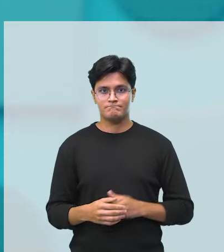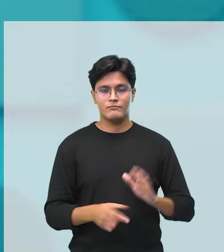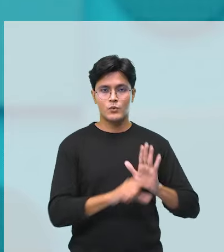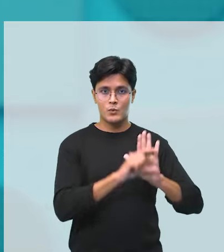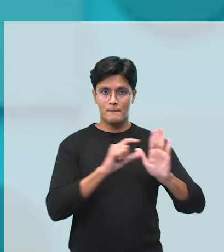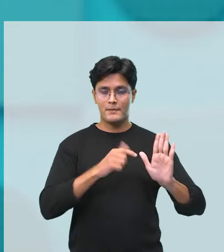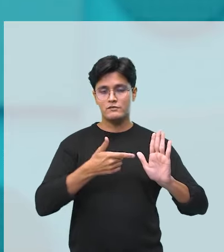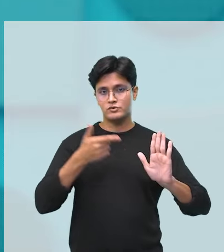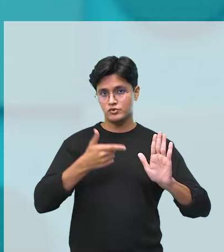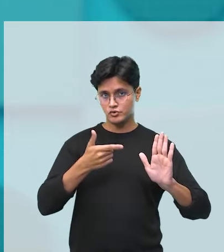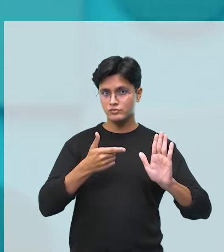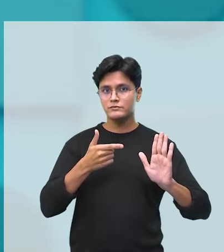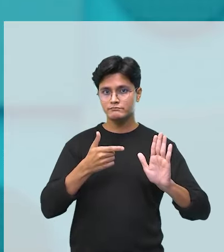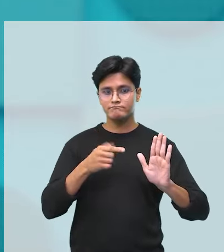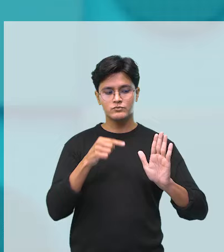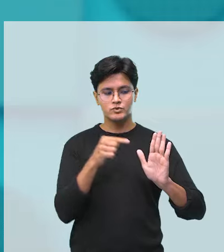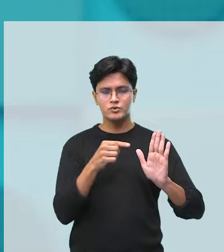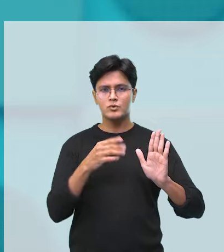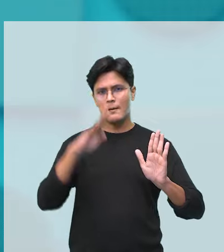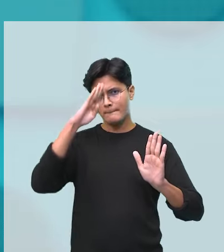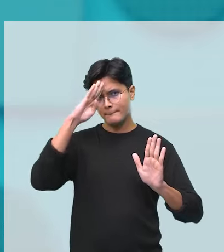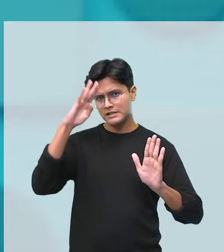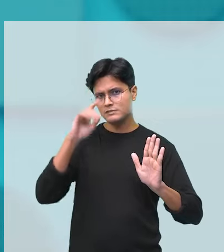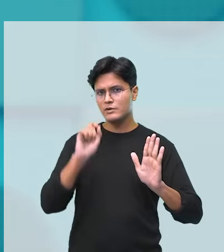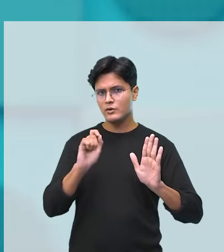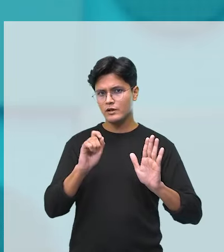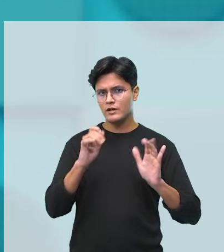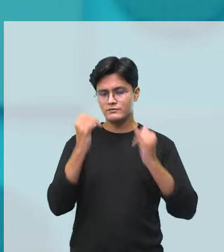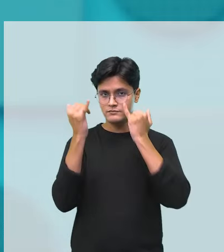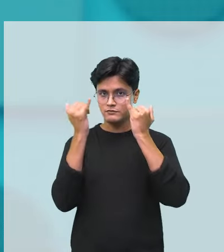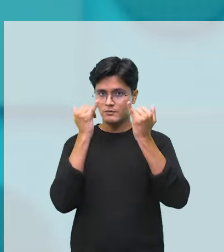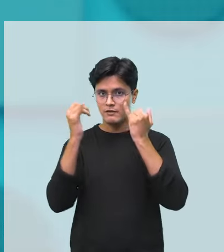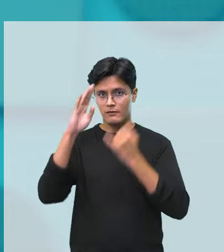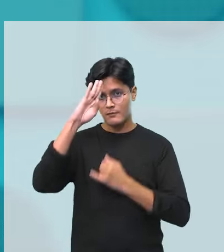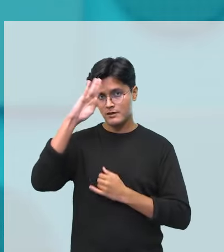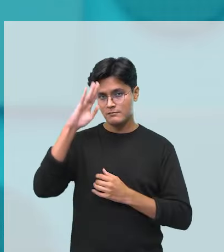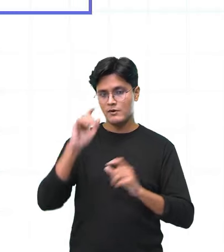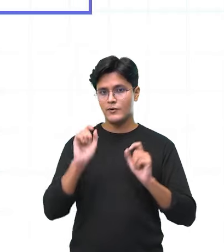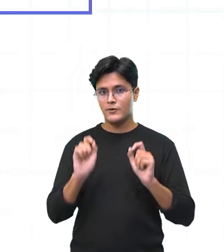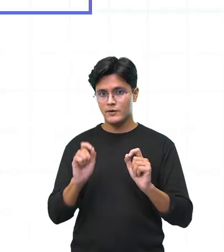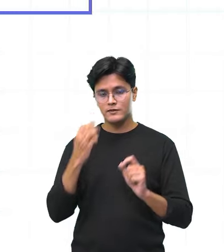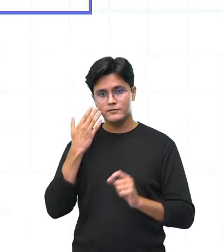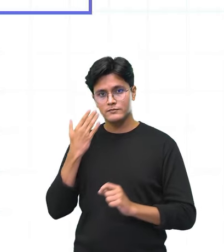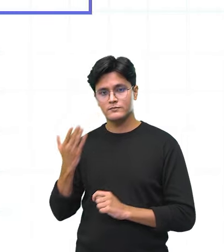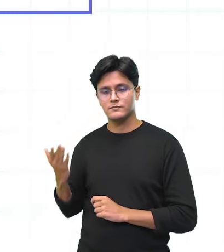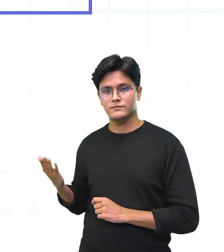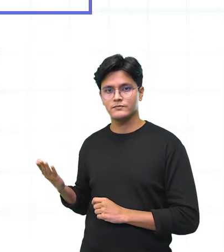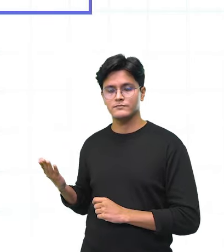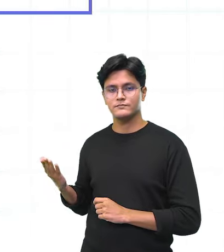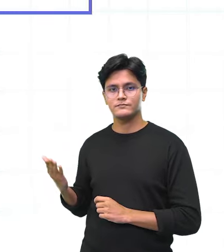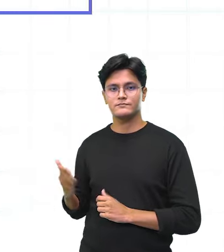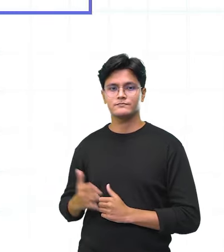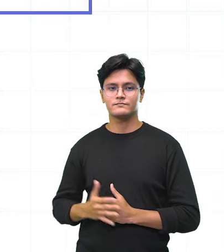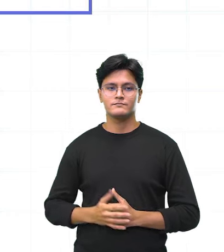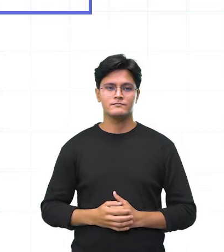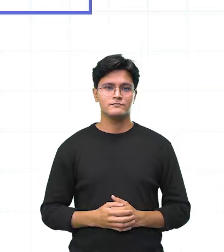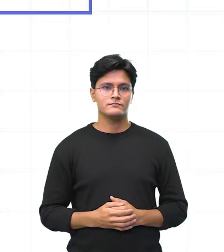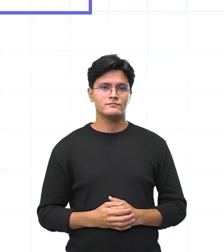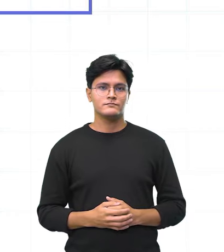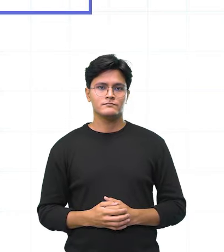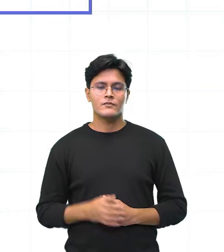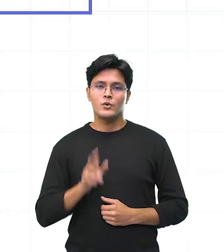parágrafo, a parte principal, a informação principal é qual? Vamos já observar? Vejam,